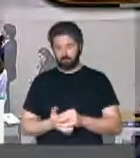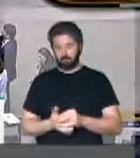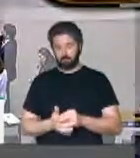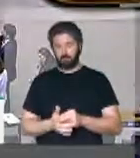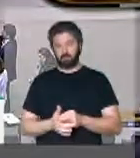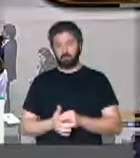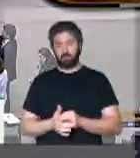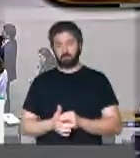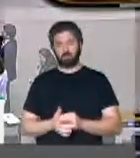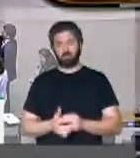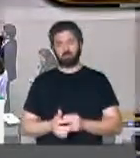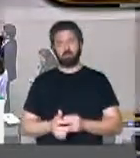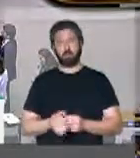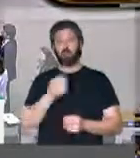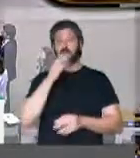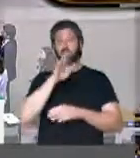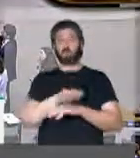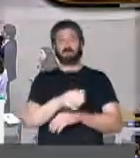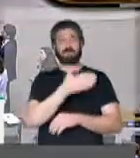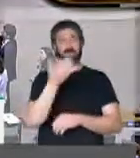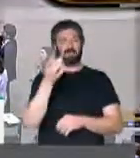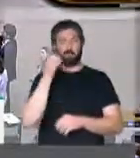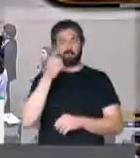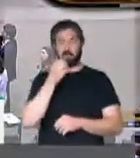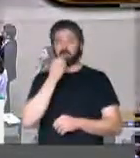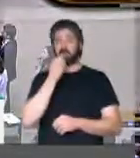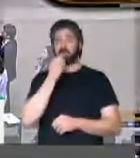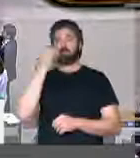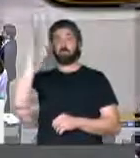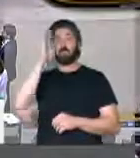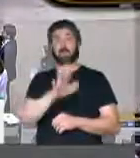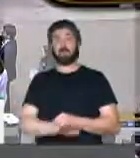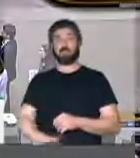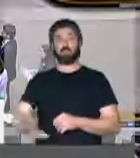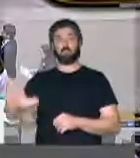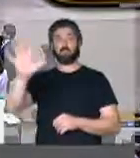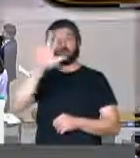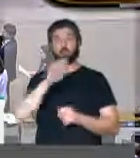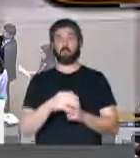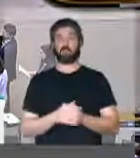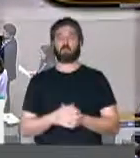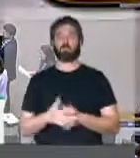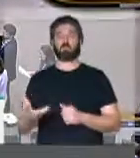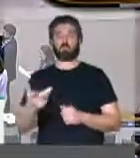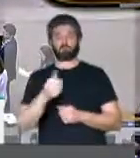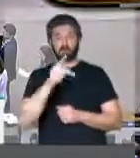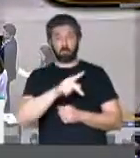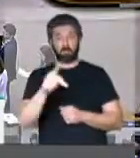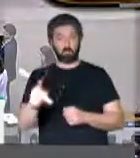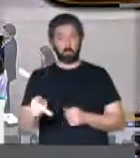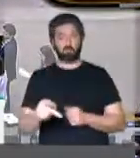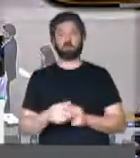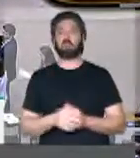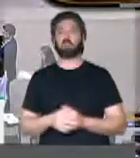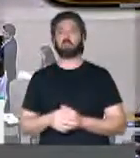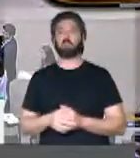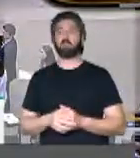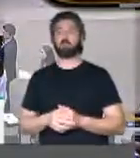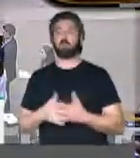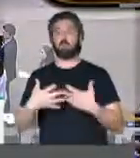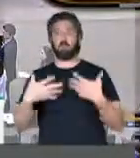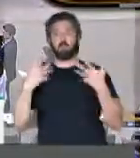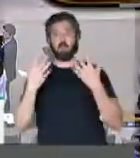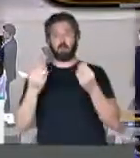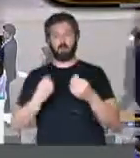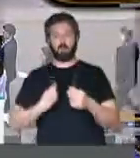Boa tarde presidente, boa tarde nobres colegas, boa tarde Brasil, boa tarde nobres professores também. Muito me